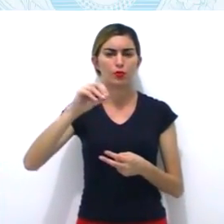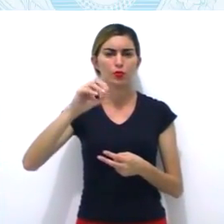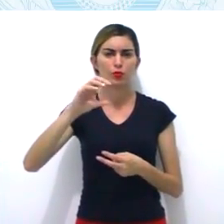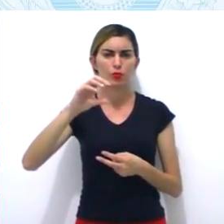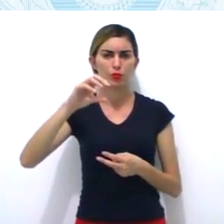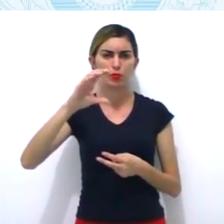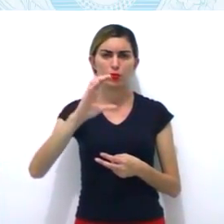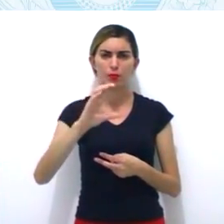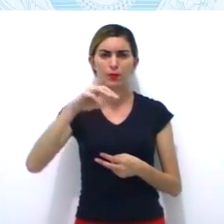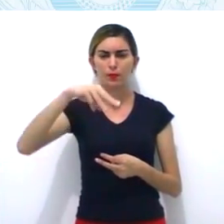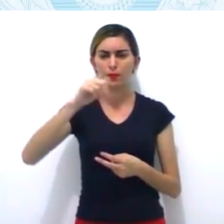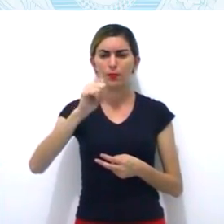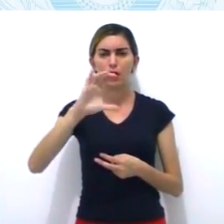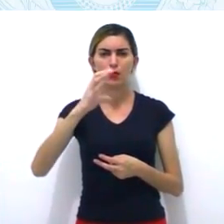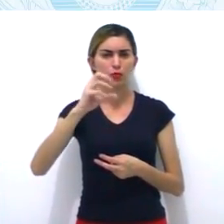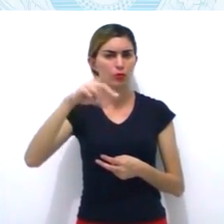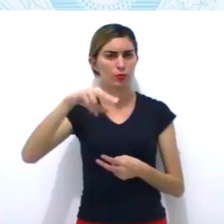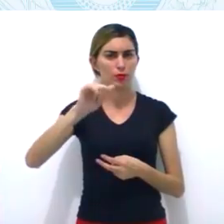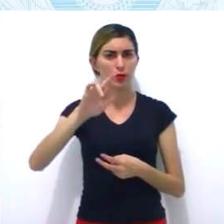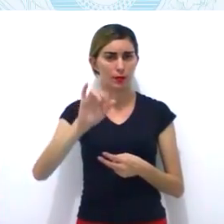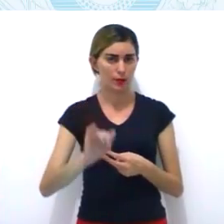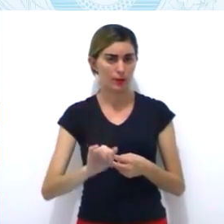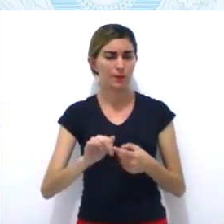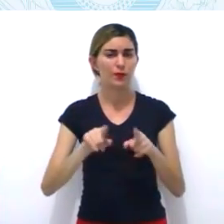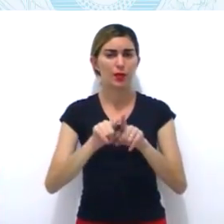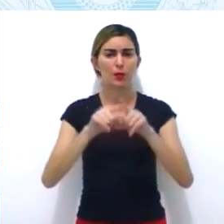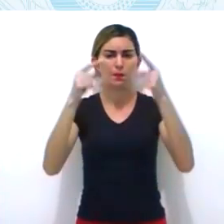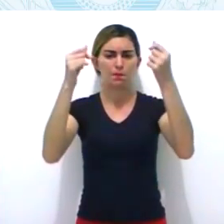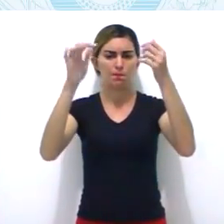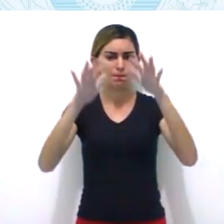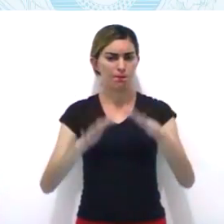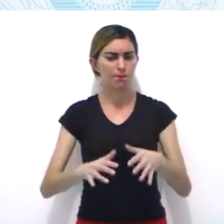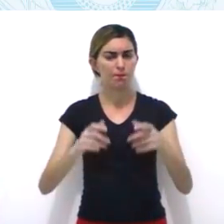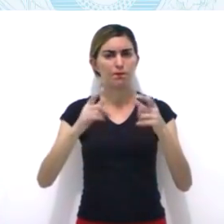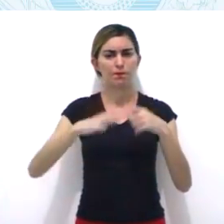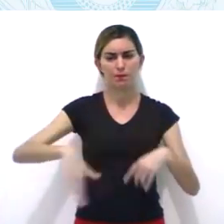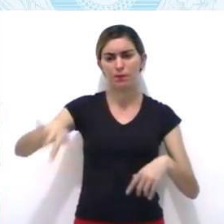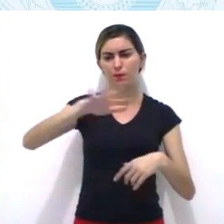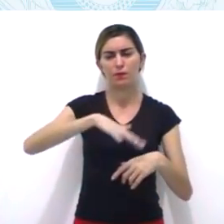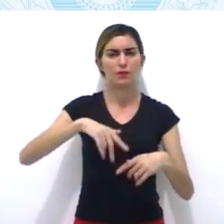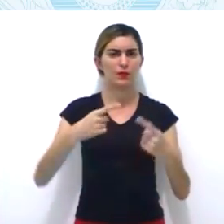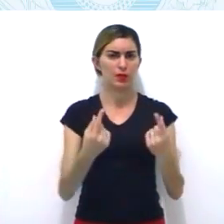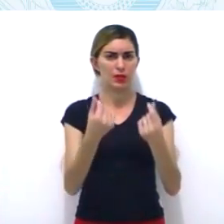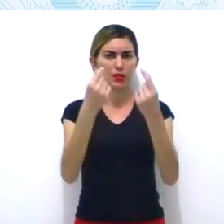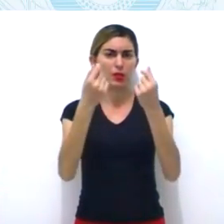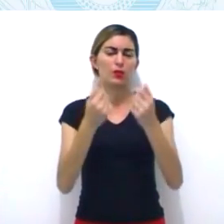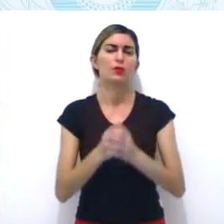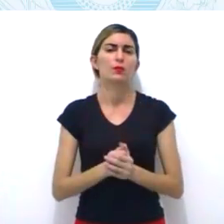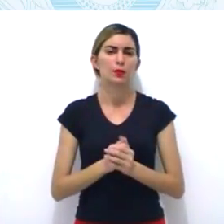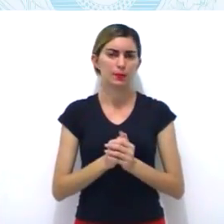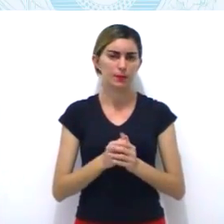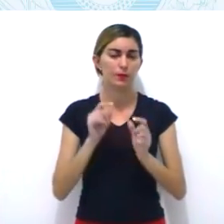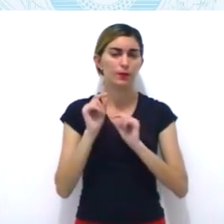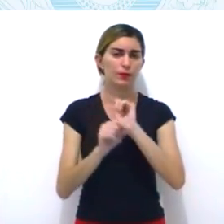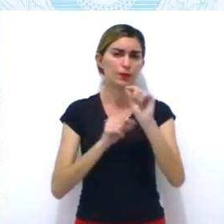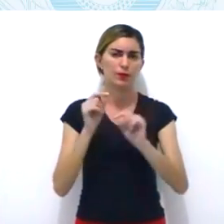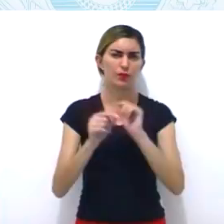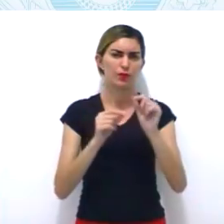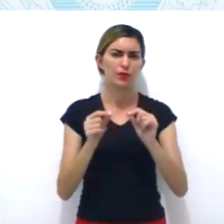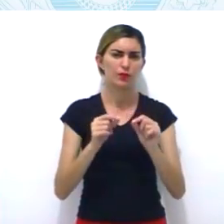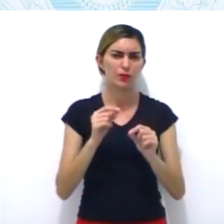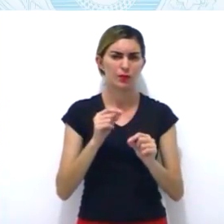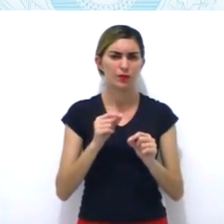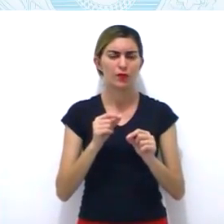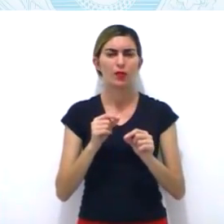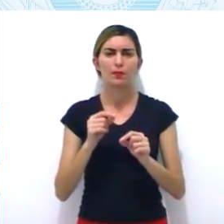o pessoal, as camadas mais cobres da população pernambucana. A crise era provocada principalmente